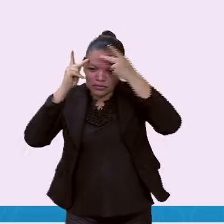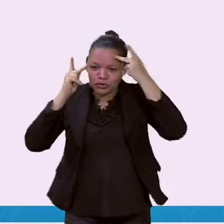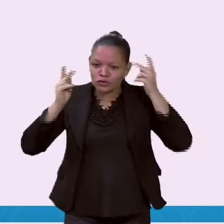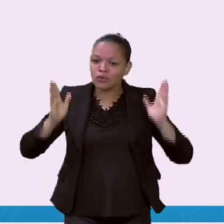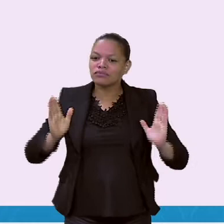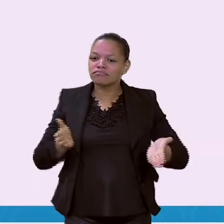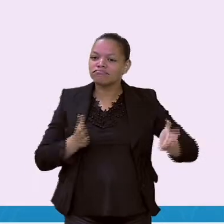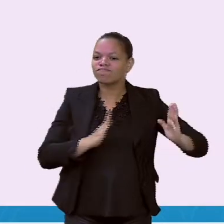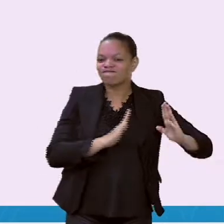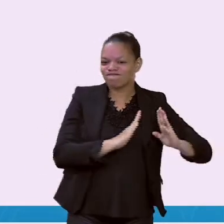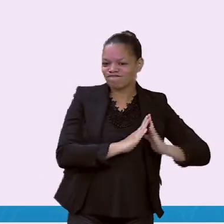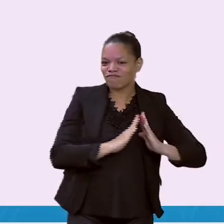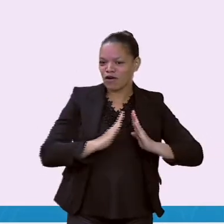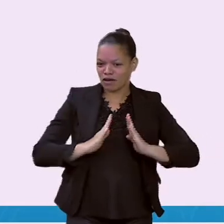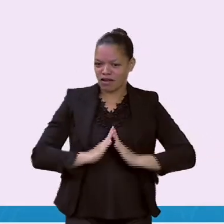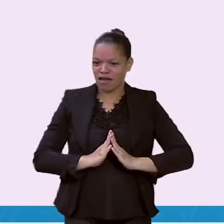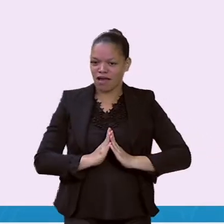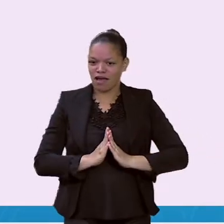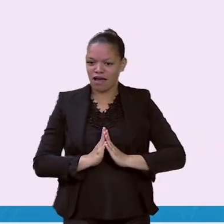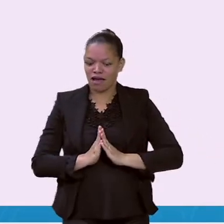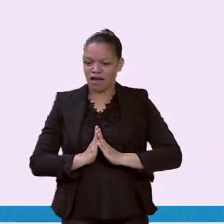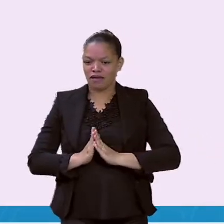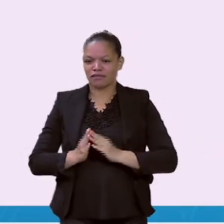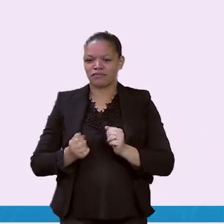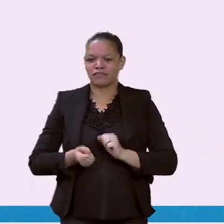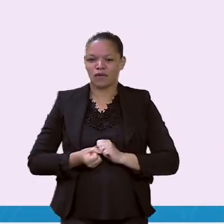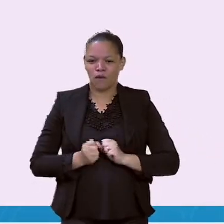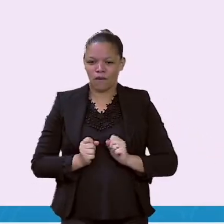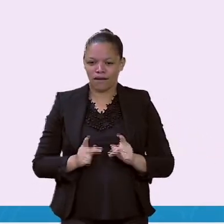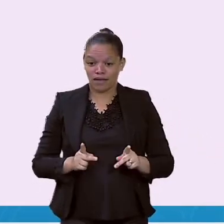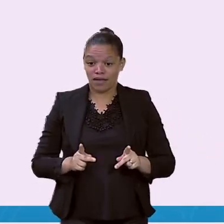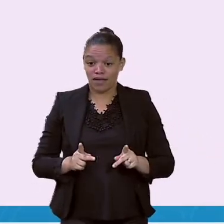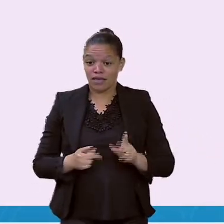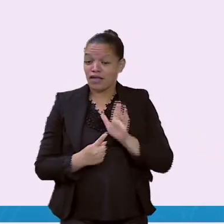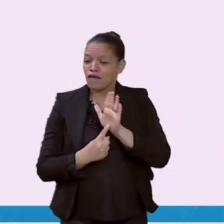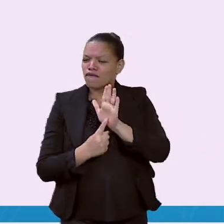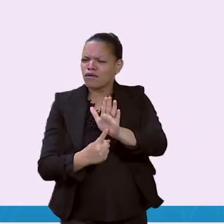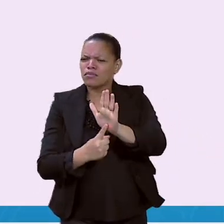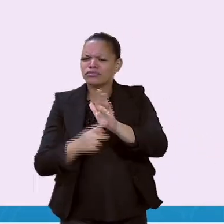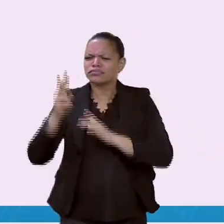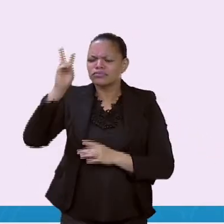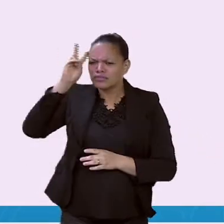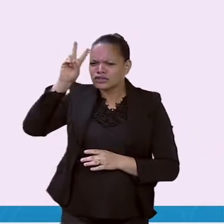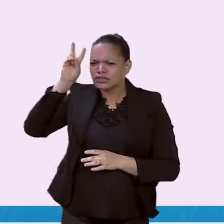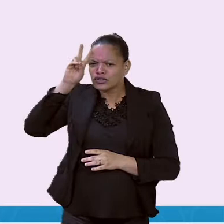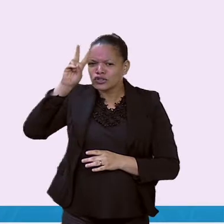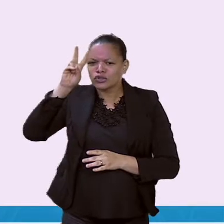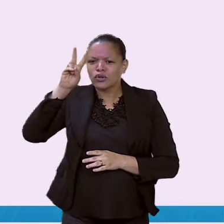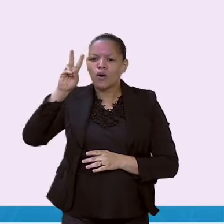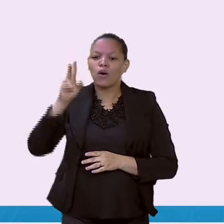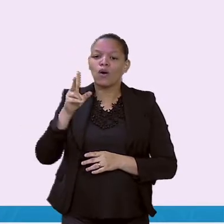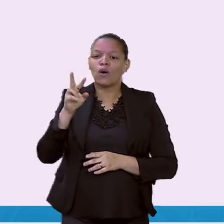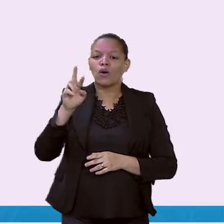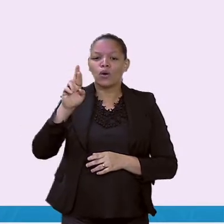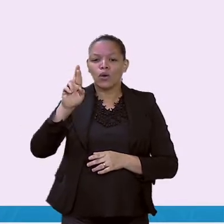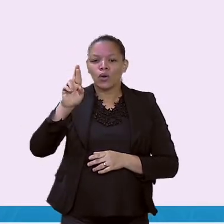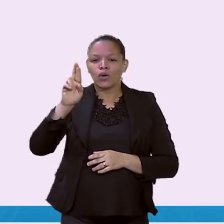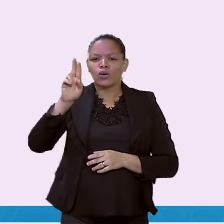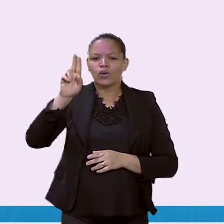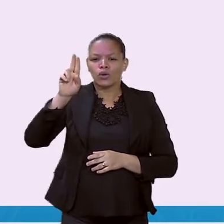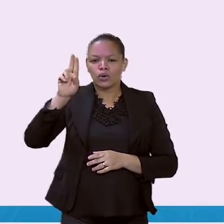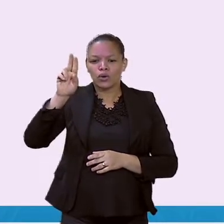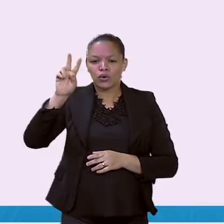Eu trouxe para vocês aqui uma história de Ruti Rocha, a história sobre a Rua do Marcelo.